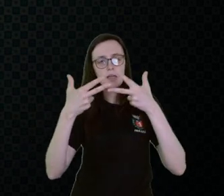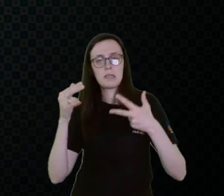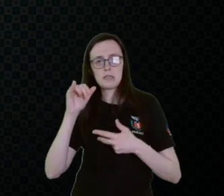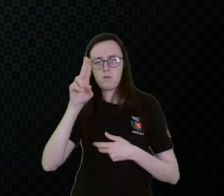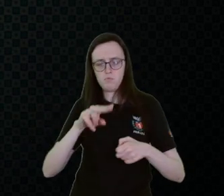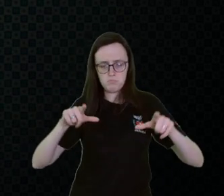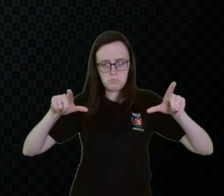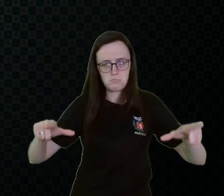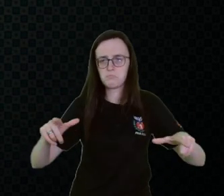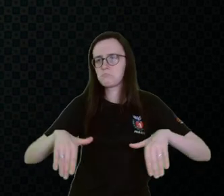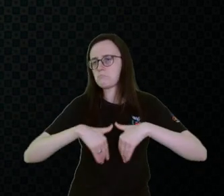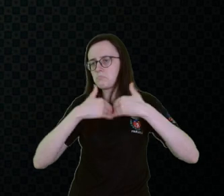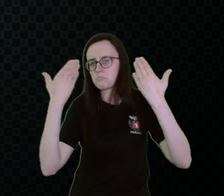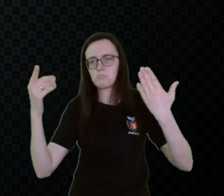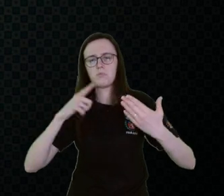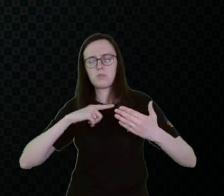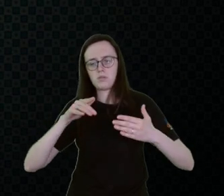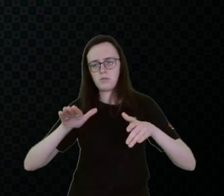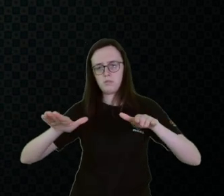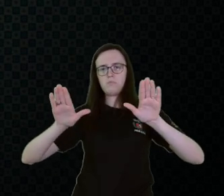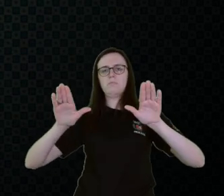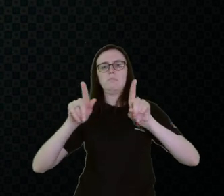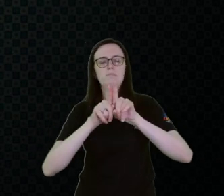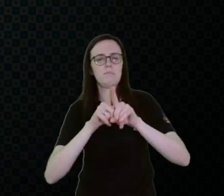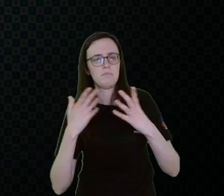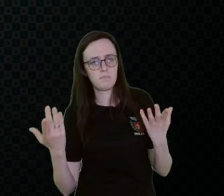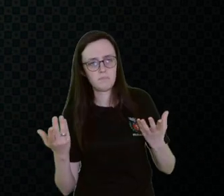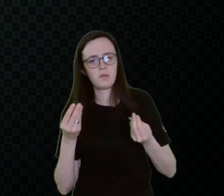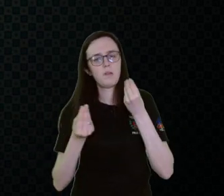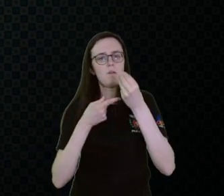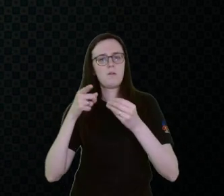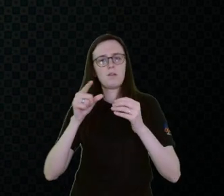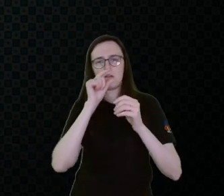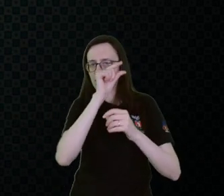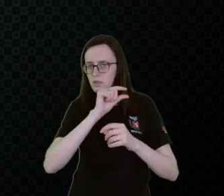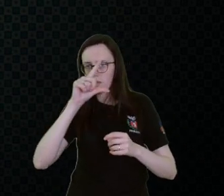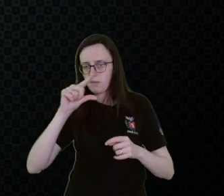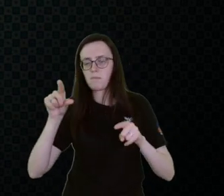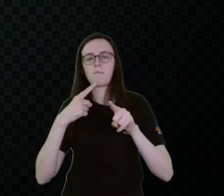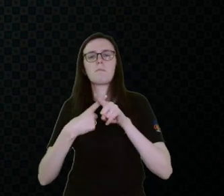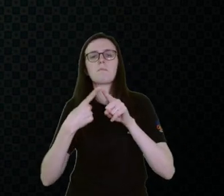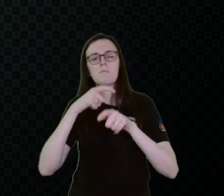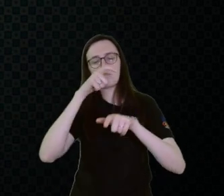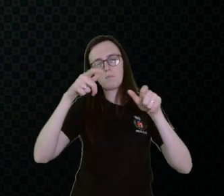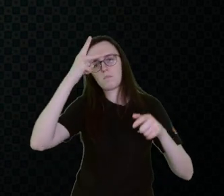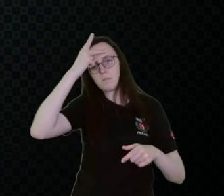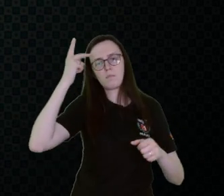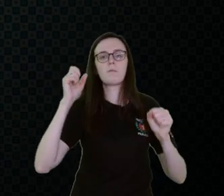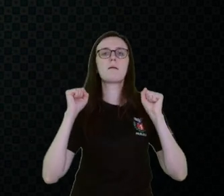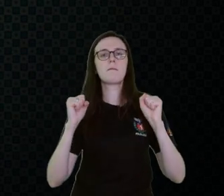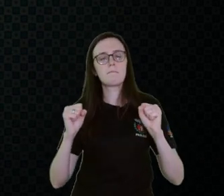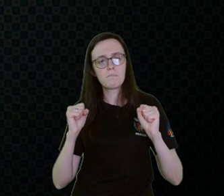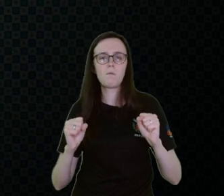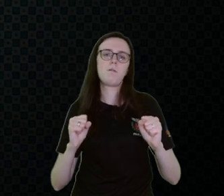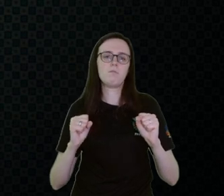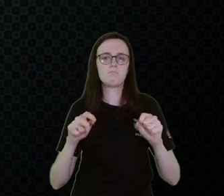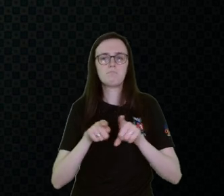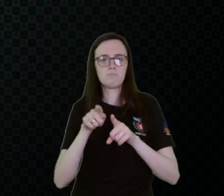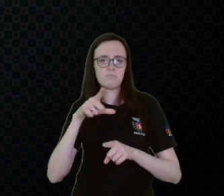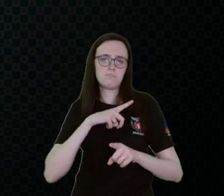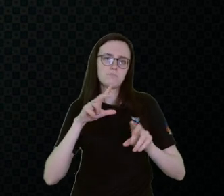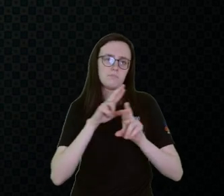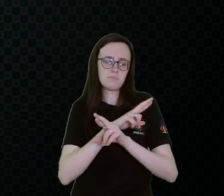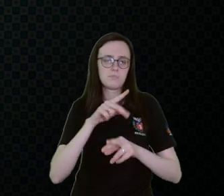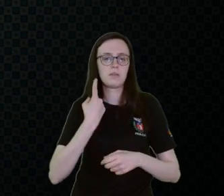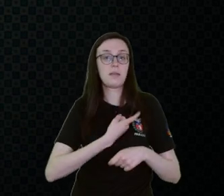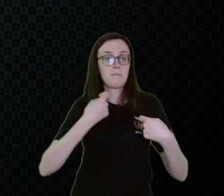uma prancha, se vai estar num pano inclinado, o tamanho desses símbolos, tá? Porque a pessoa, ela pode ter uma atividade visual, então a gente